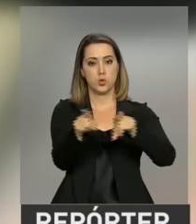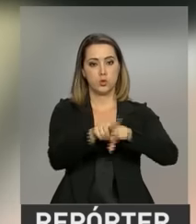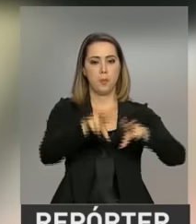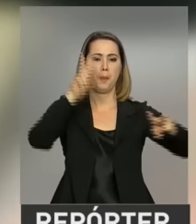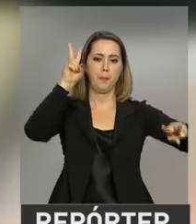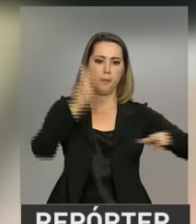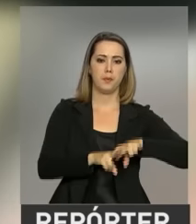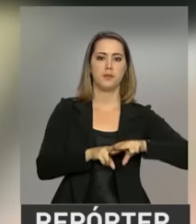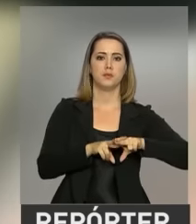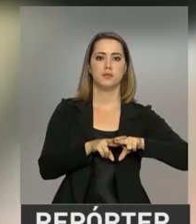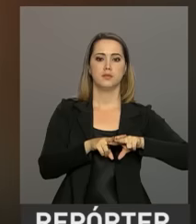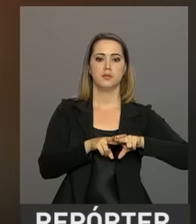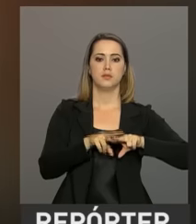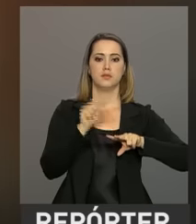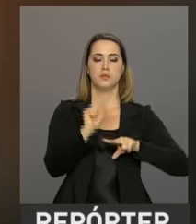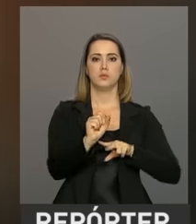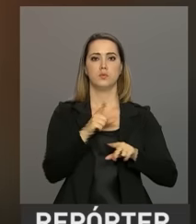presas,